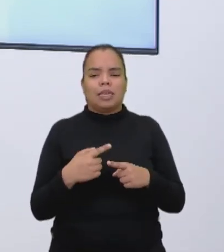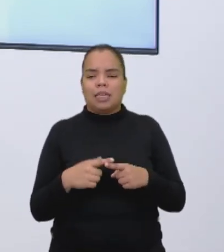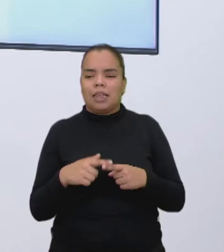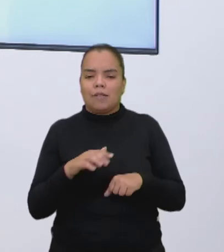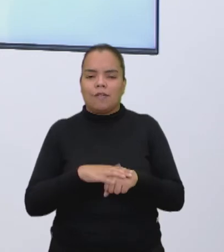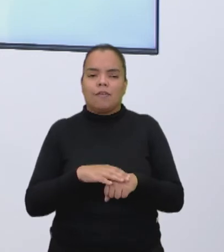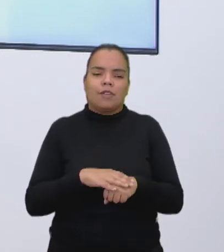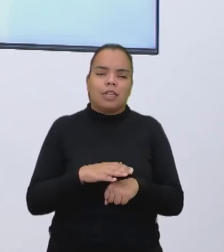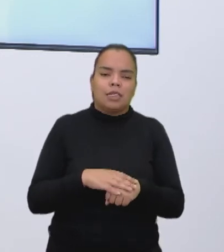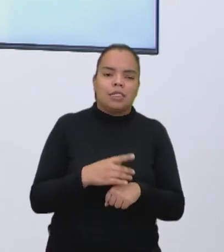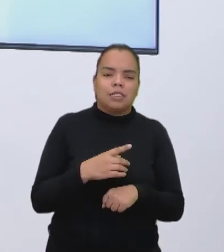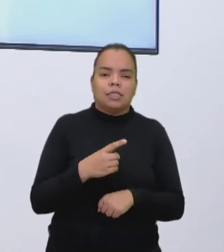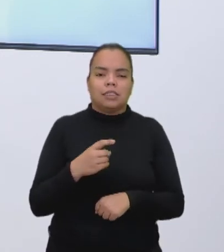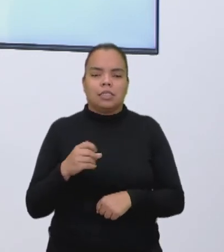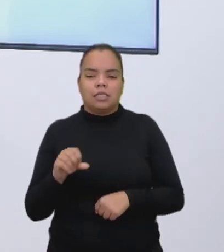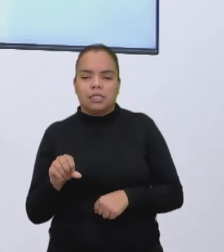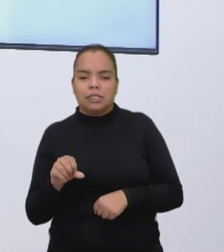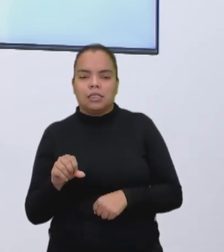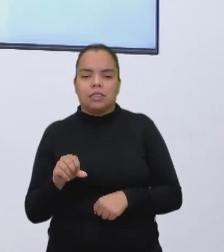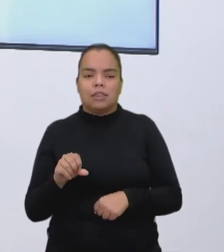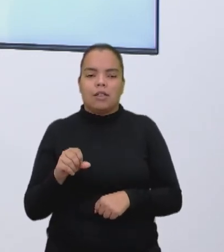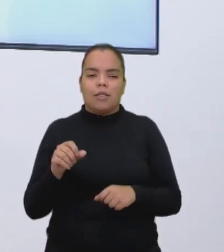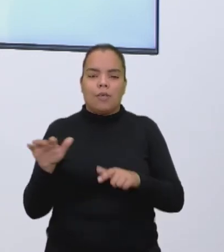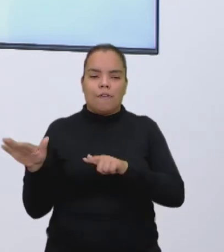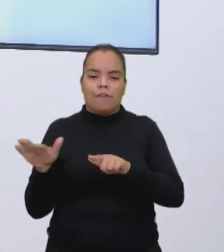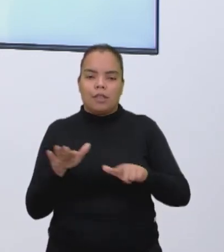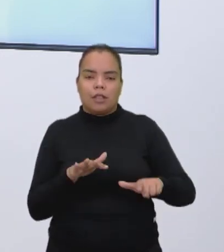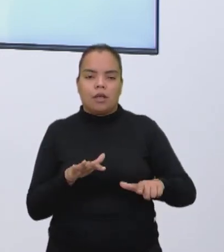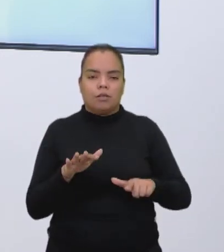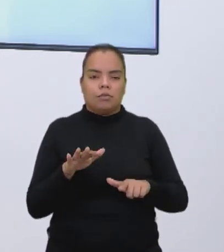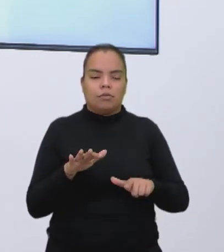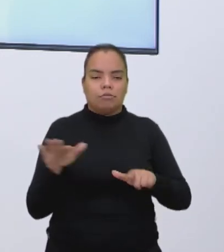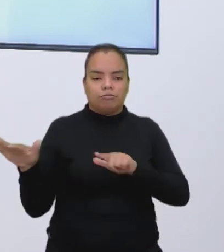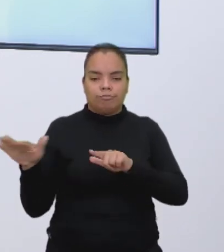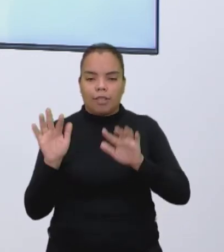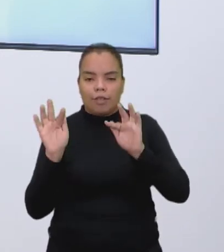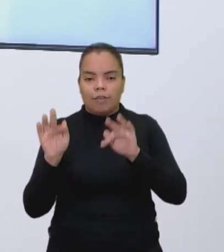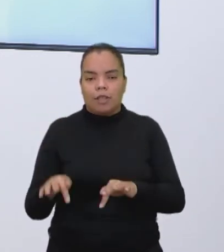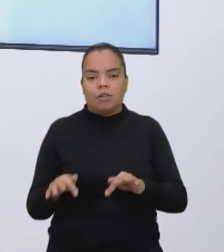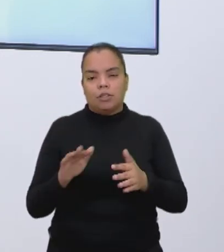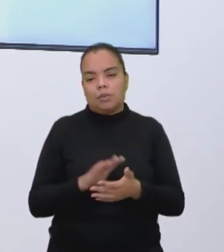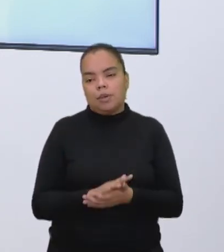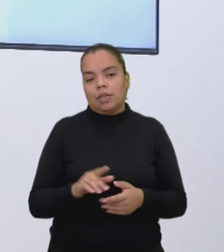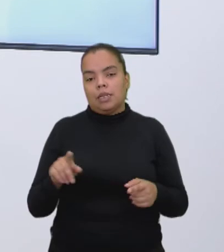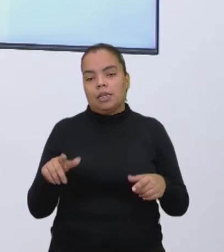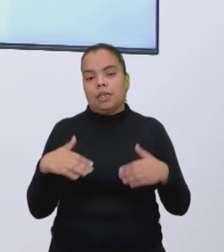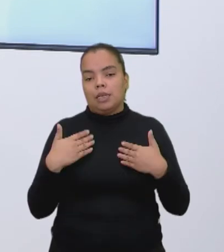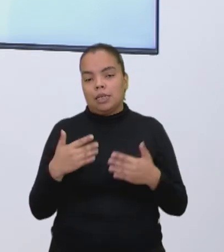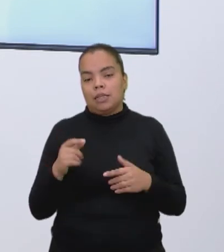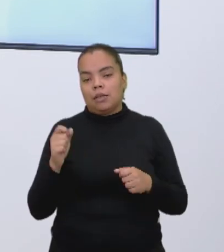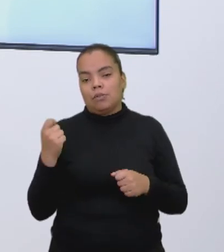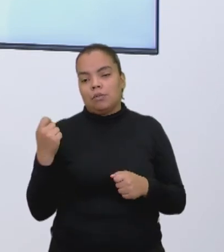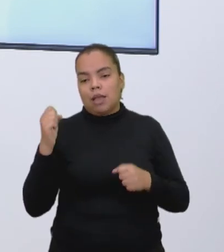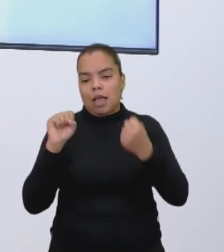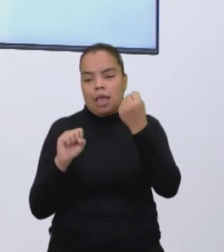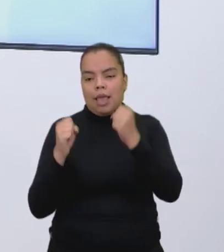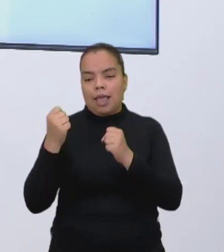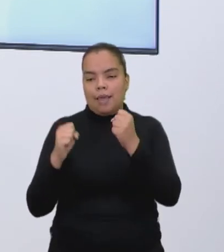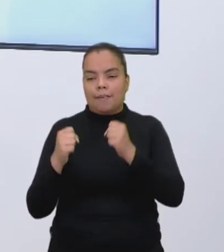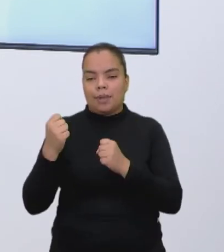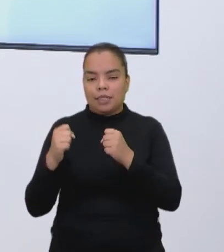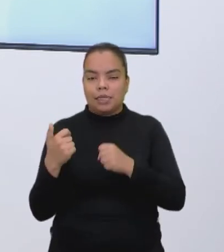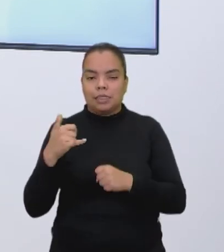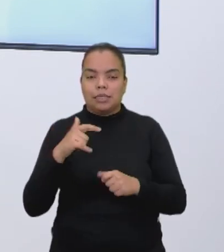já que a cafeteria não abre? Lembrando que se a empresa aí trabalha de final de semana, eles cobram também um adicional de final de semana. Então, vamos pensar